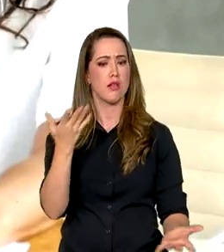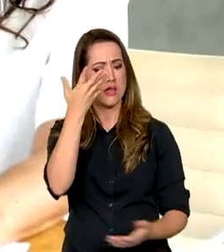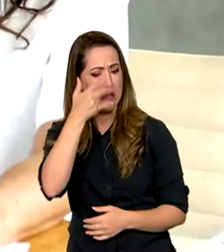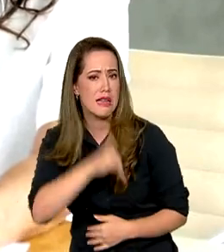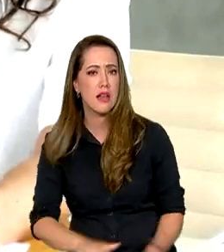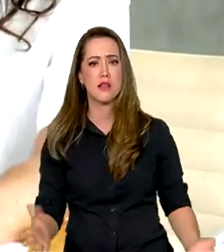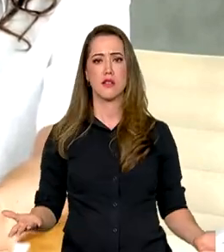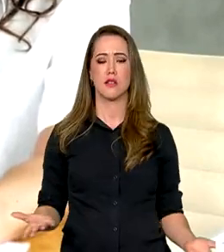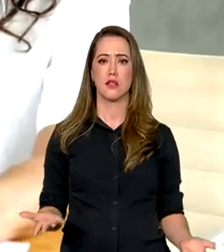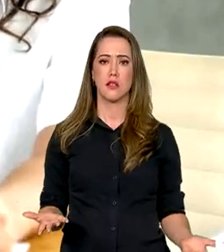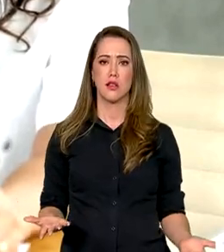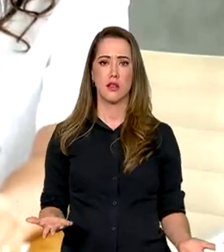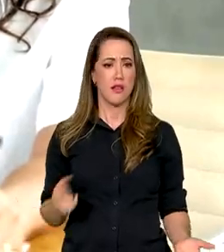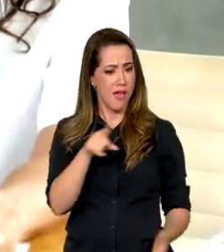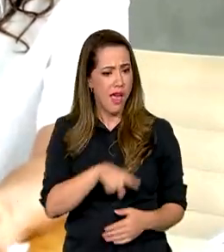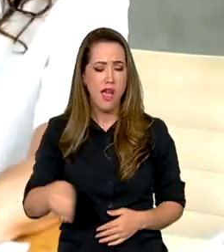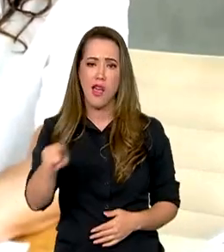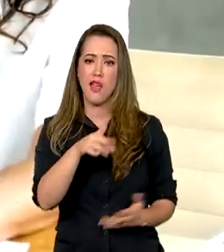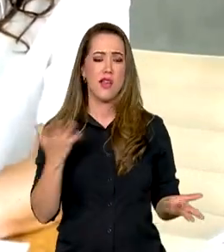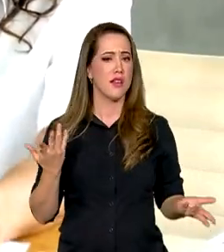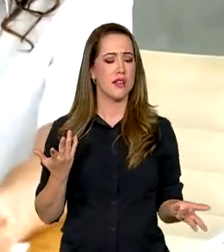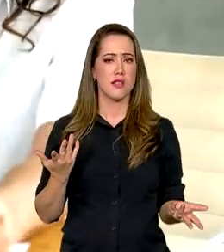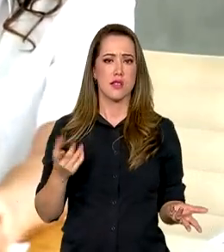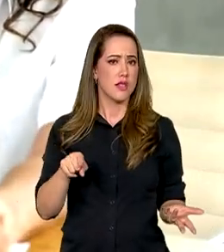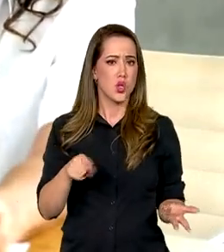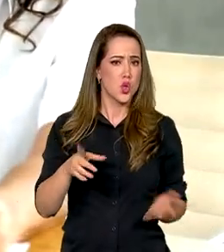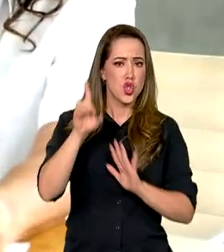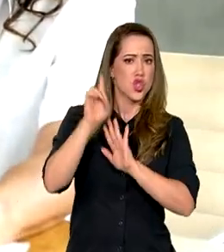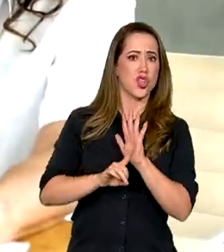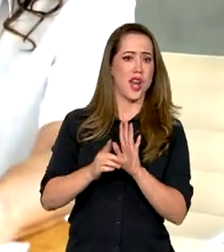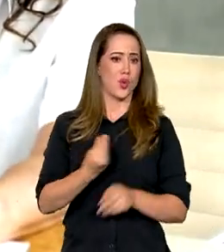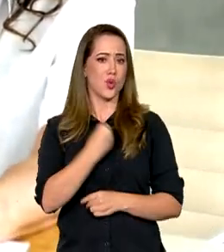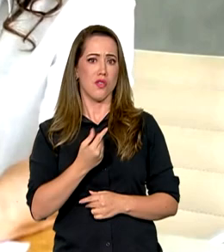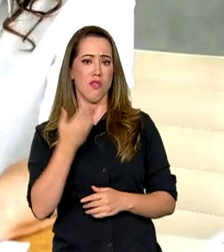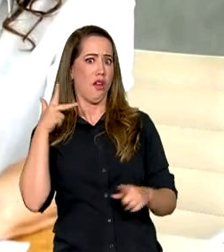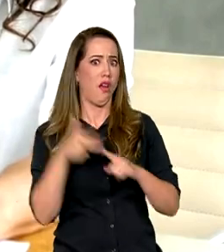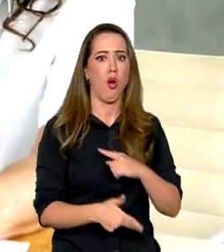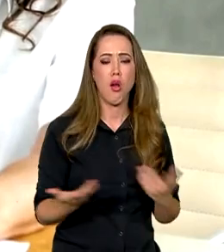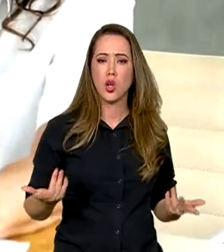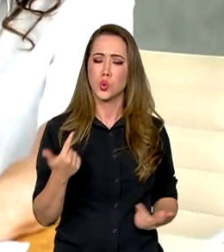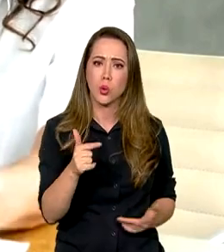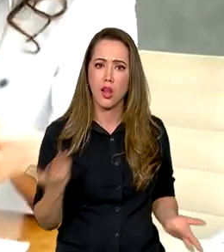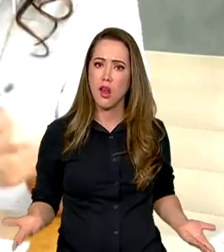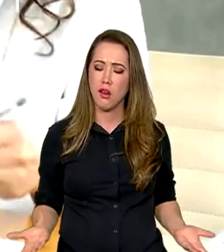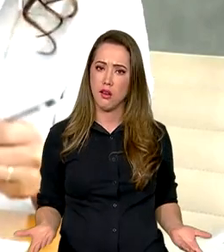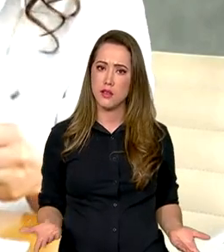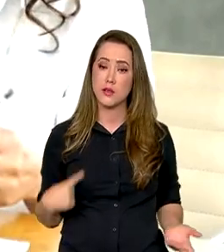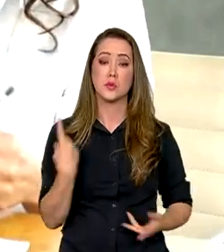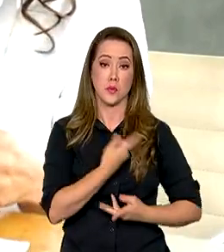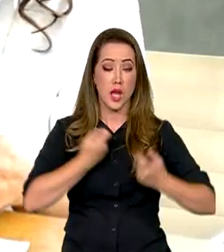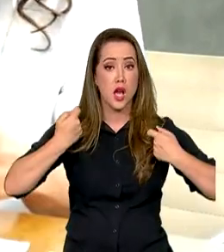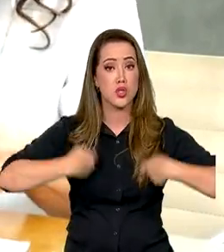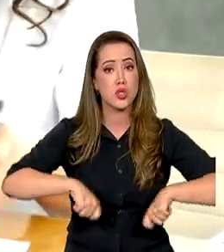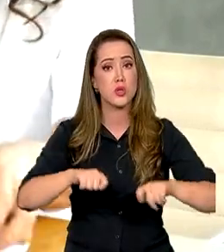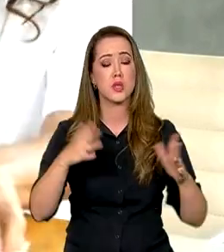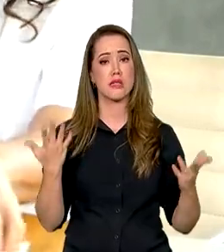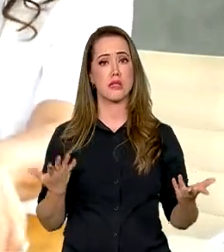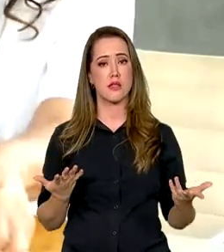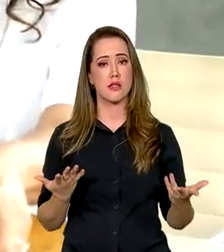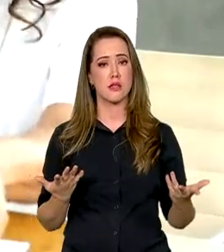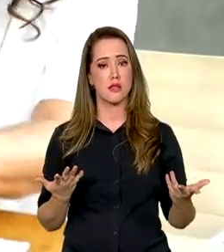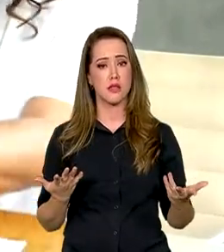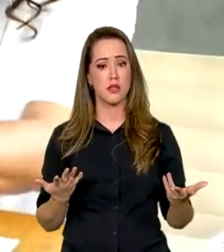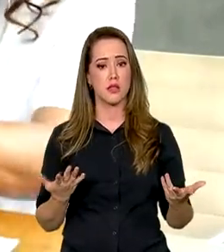crianças que não estão tendo sequer o direito de viver. Então, acho que nós precisamos, sabe,